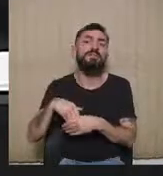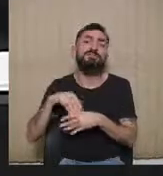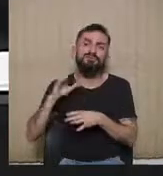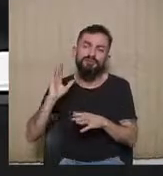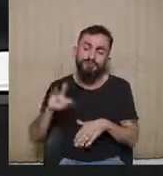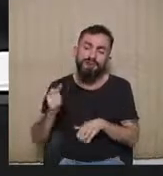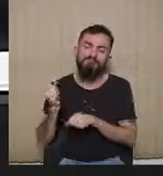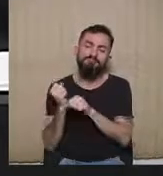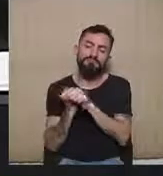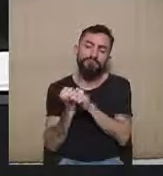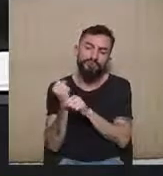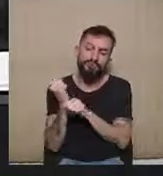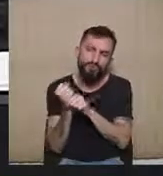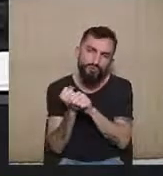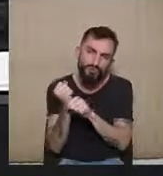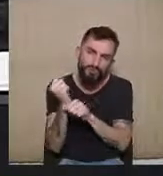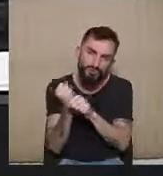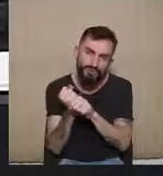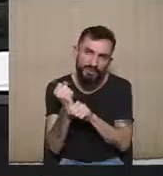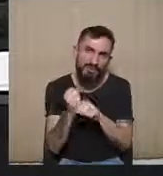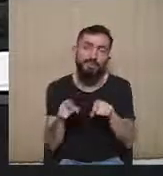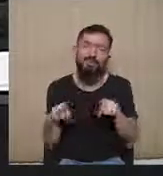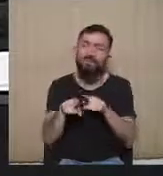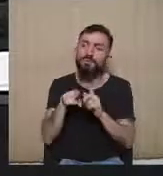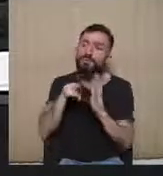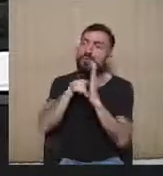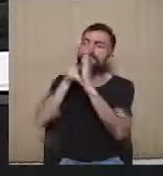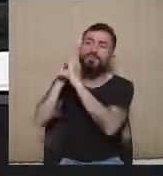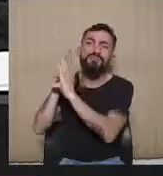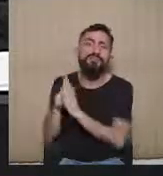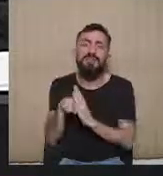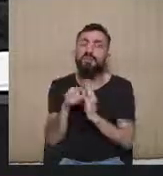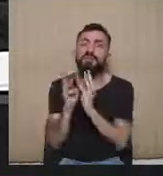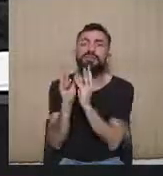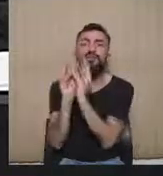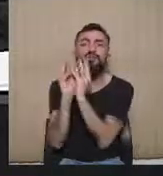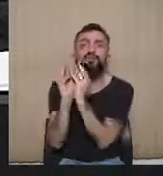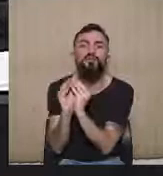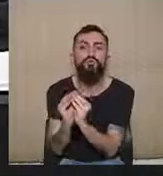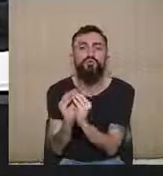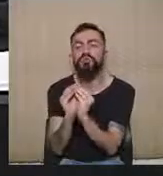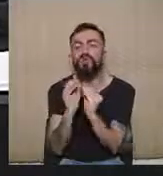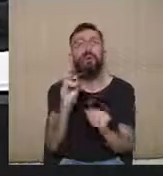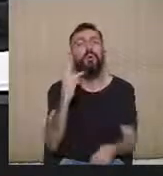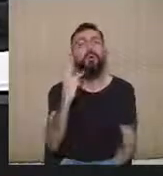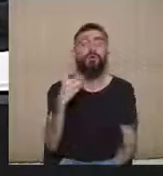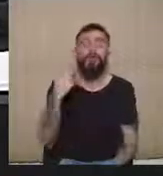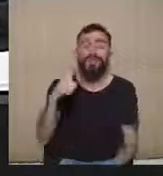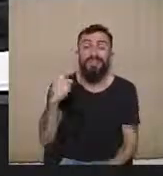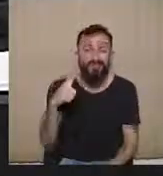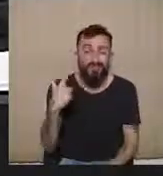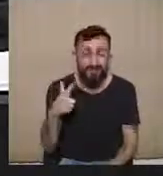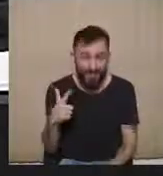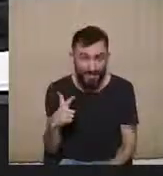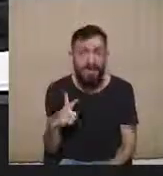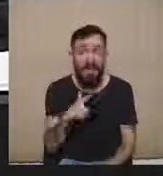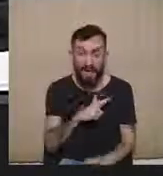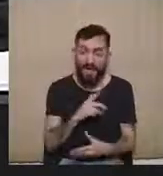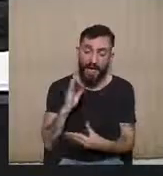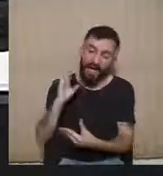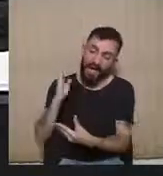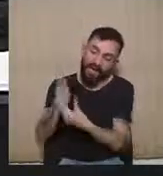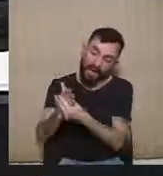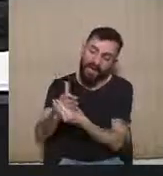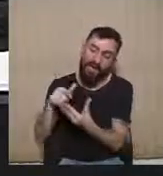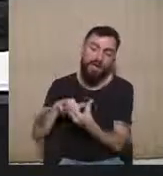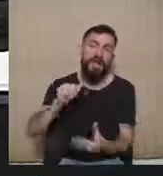que ele tem essa fase instrutória tão enxuta quando não inexistente, que ele deve ser composto por ações que somente